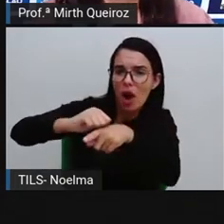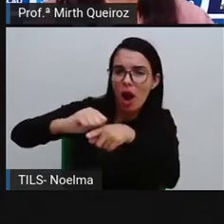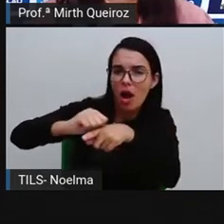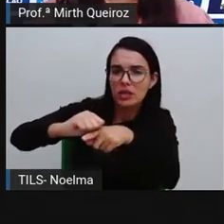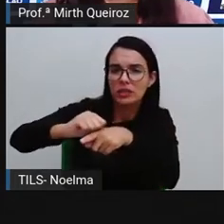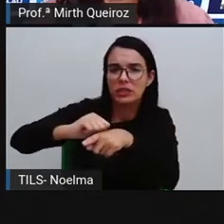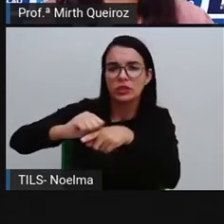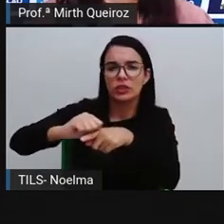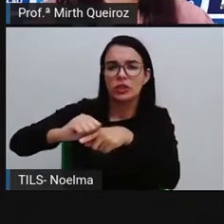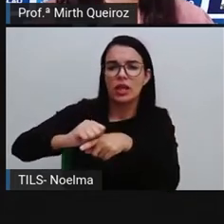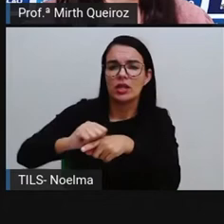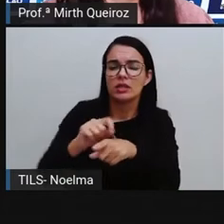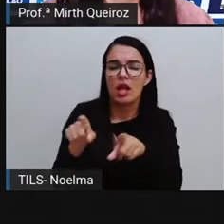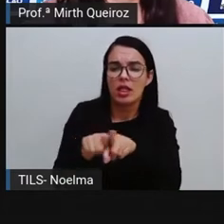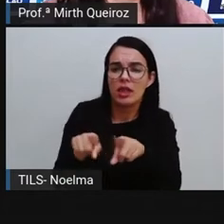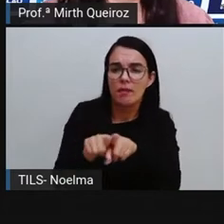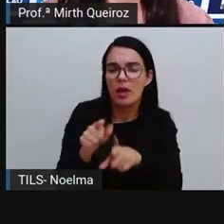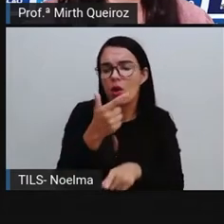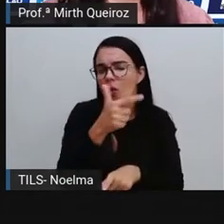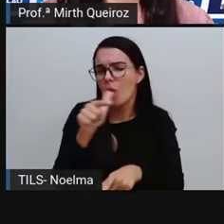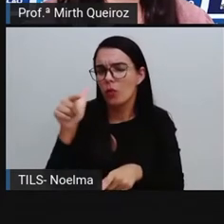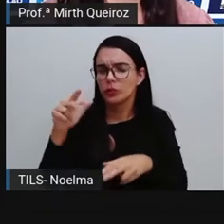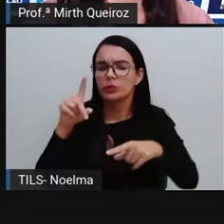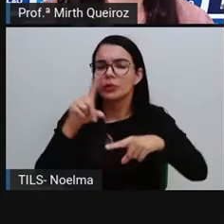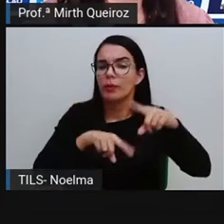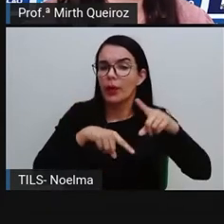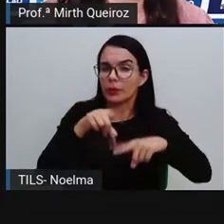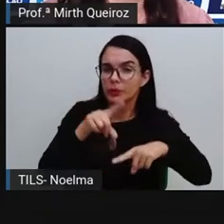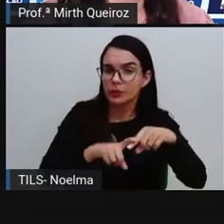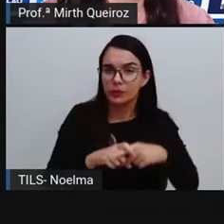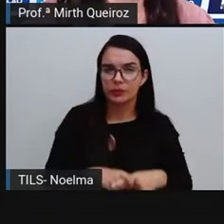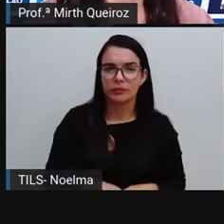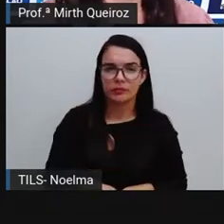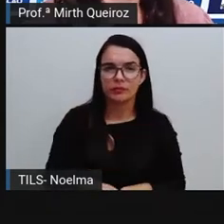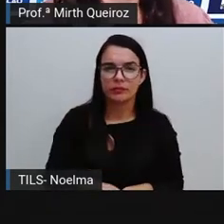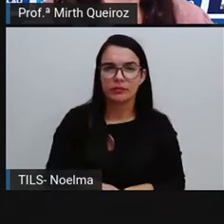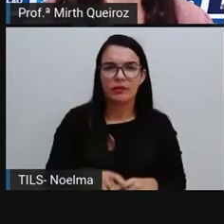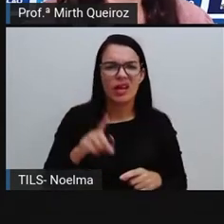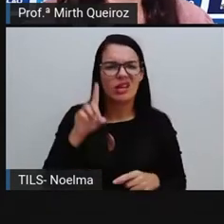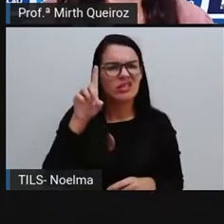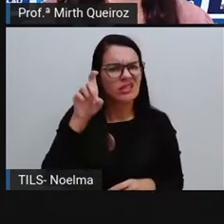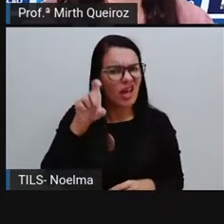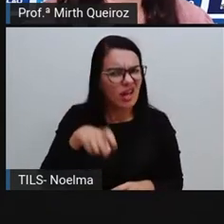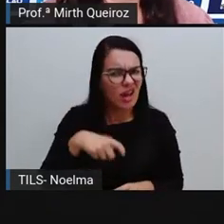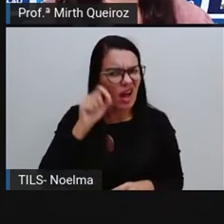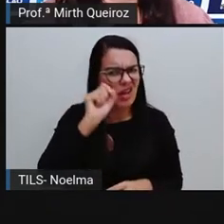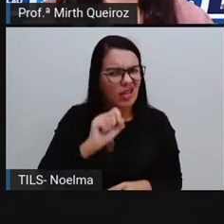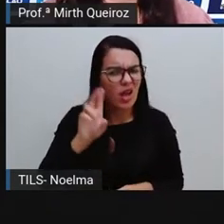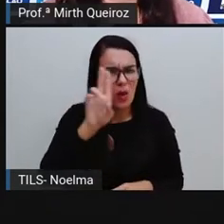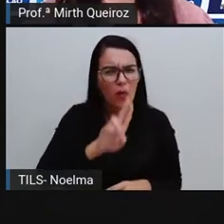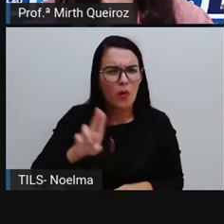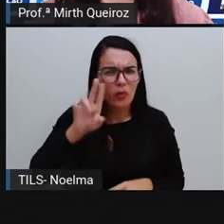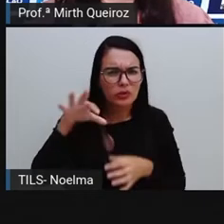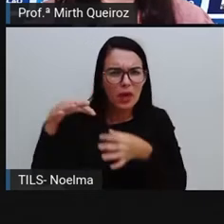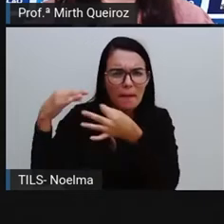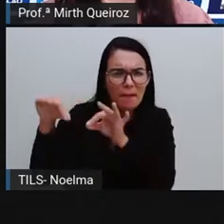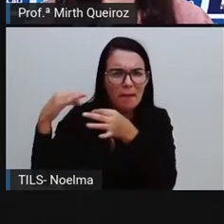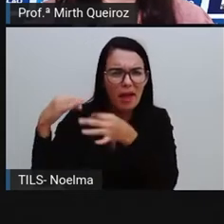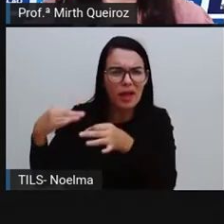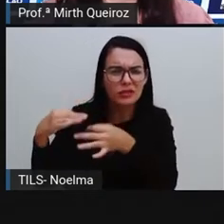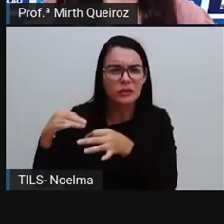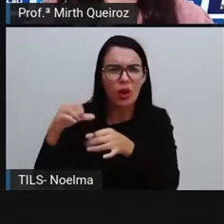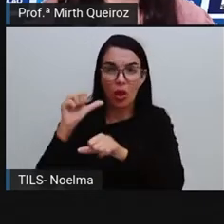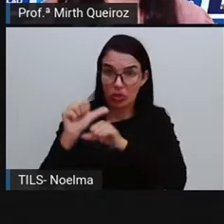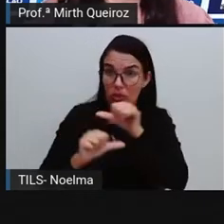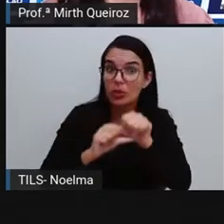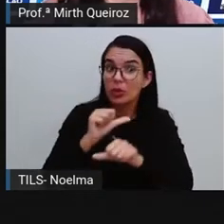borrachas sintéticas e alguns outros produtos. Mas será que o uso de plástico, o plástico em si,